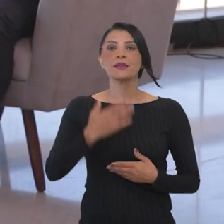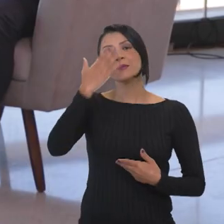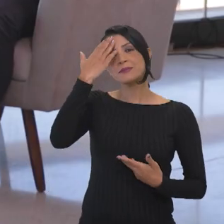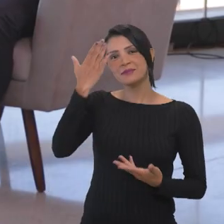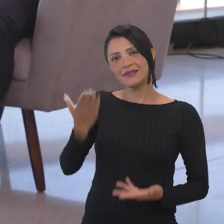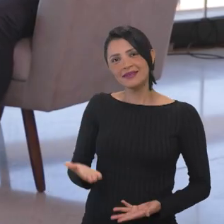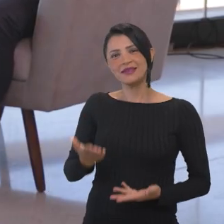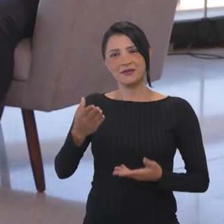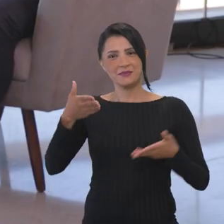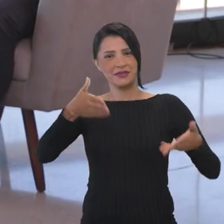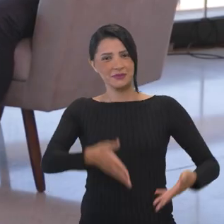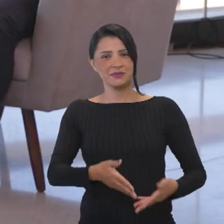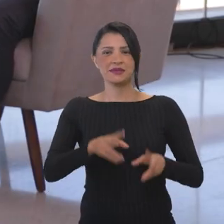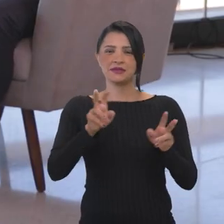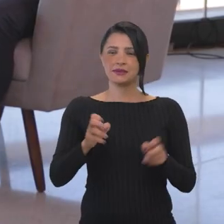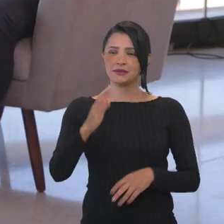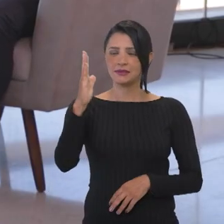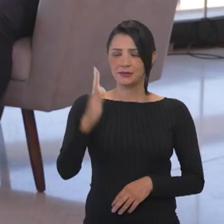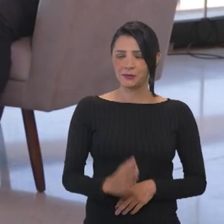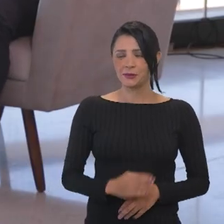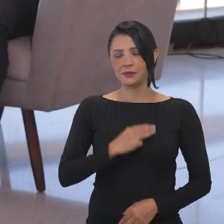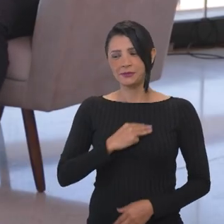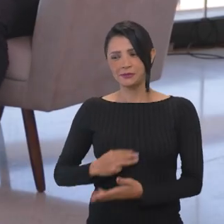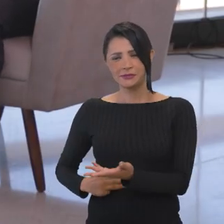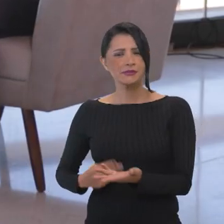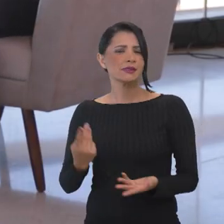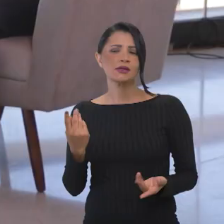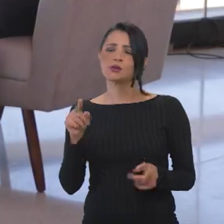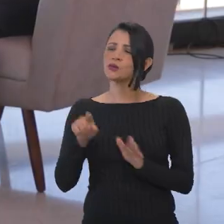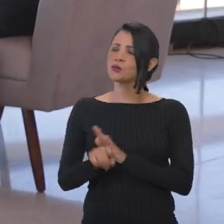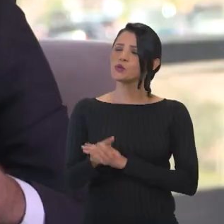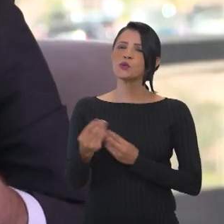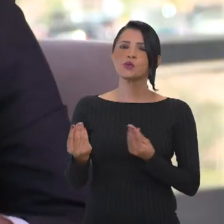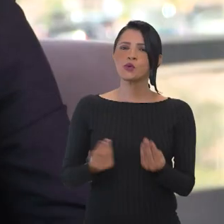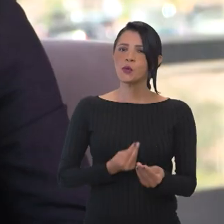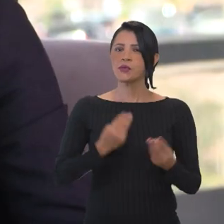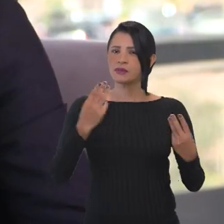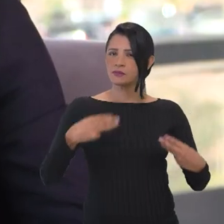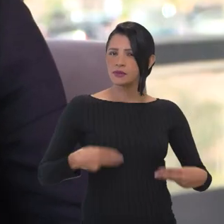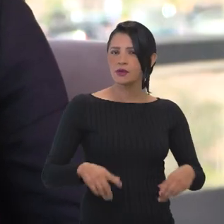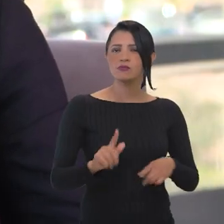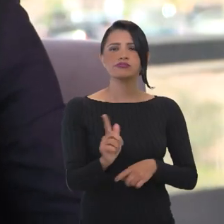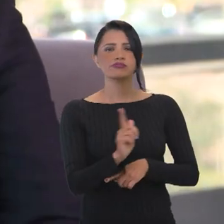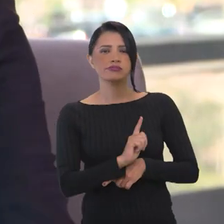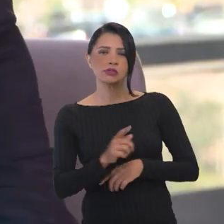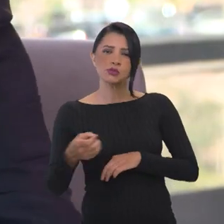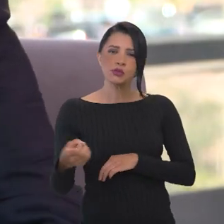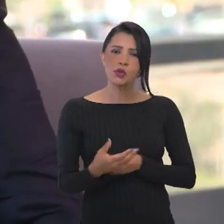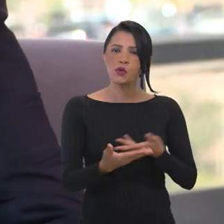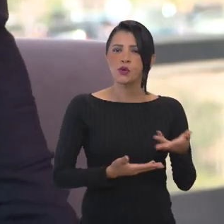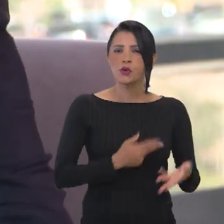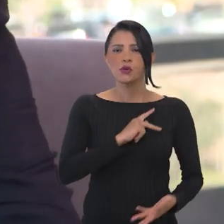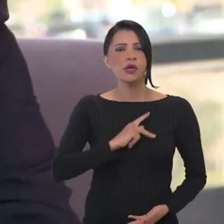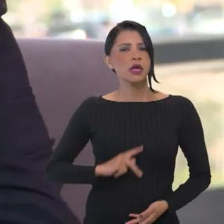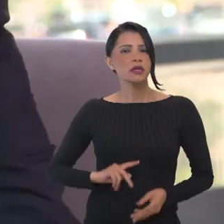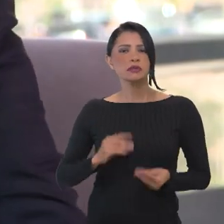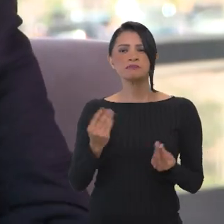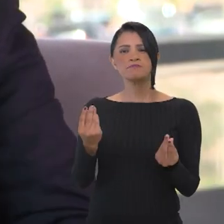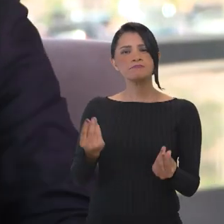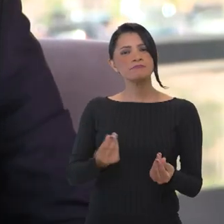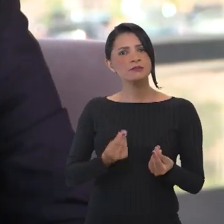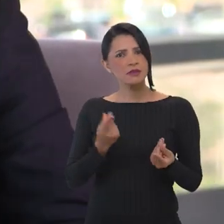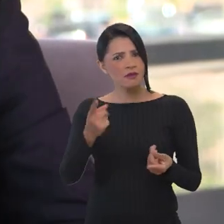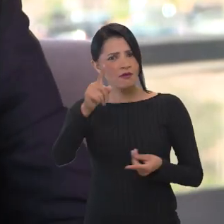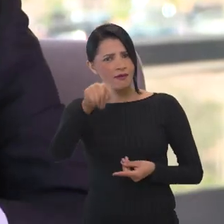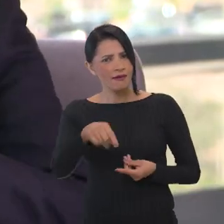Muito obrigado pela participação aqui no Brasil em Pauta, ministra. Como é que é esse Ministério da Gestão e Inovação em Serviços